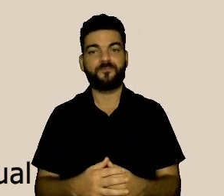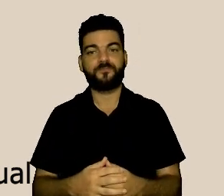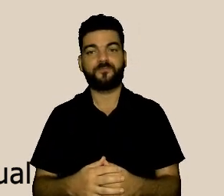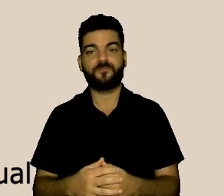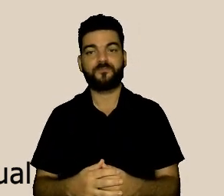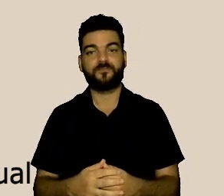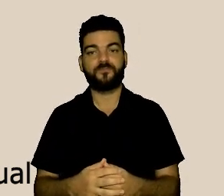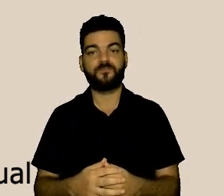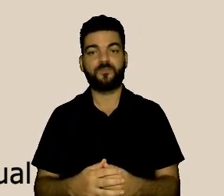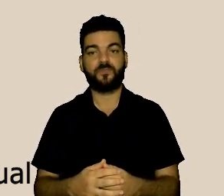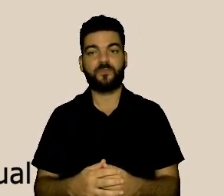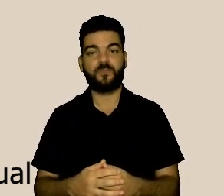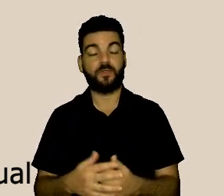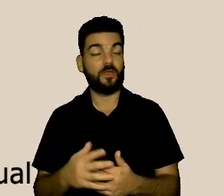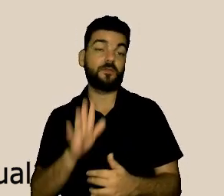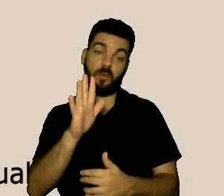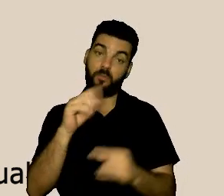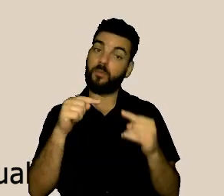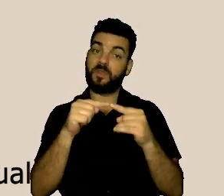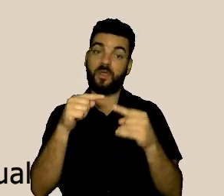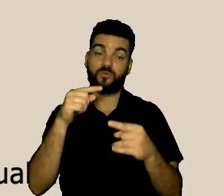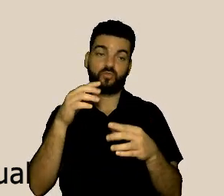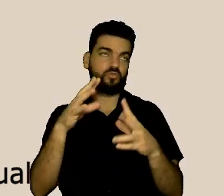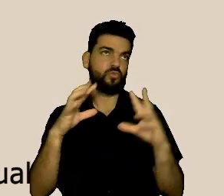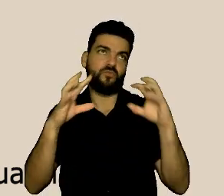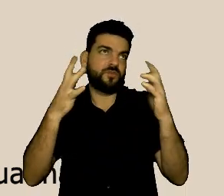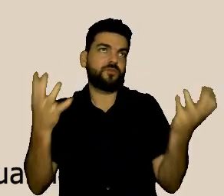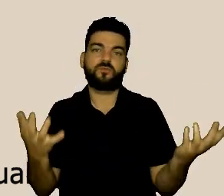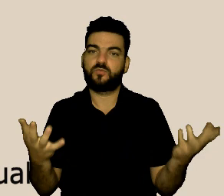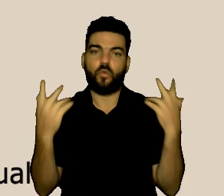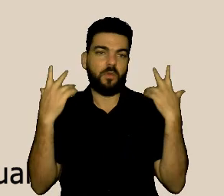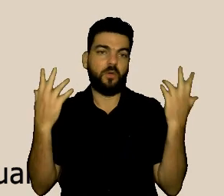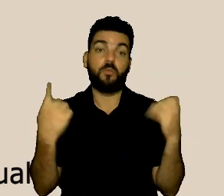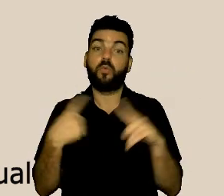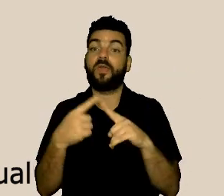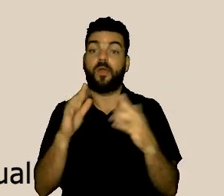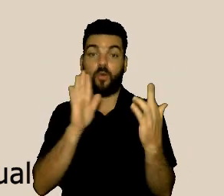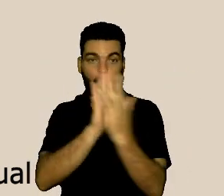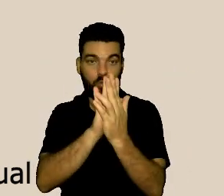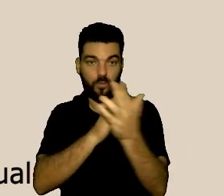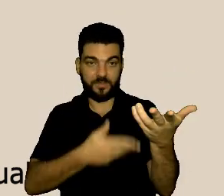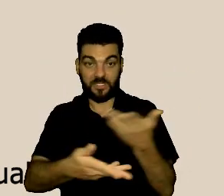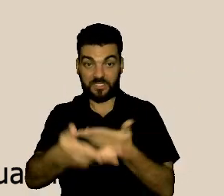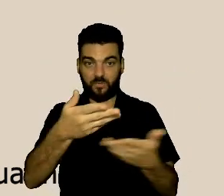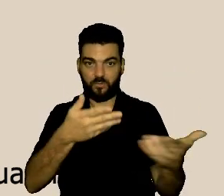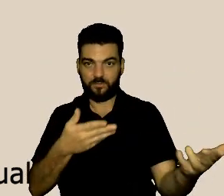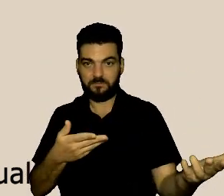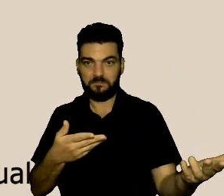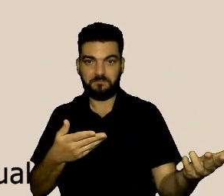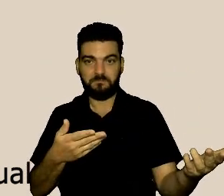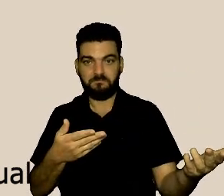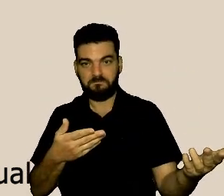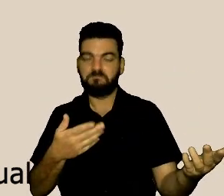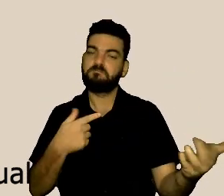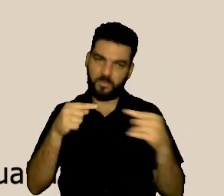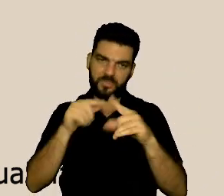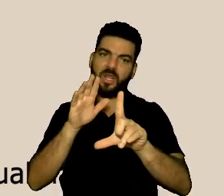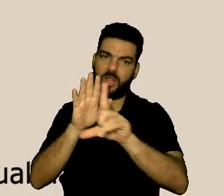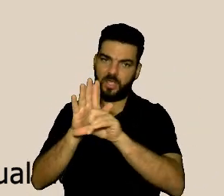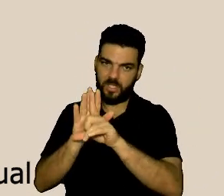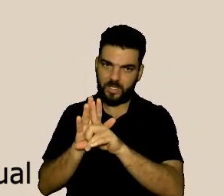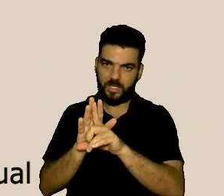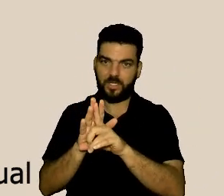mediação ela está prevista tanto a mediação quanto a conciliação está prevista no Código de Processo